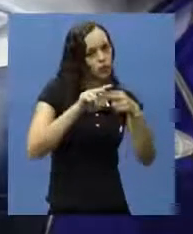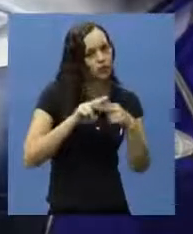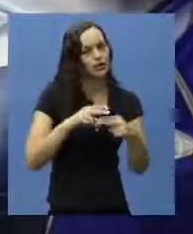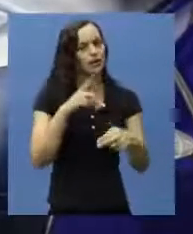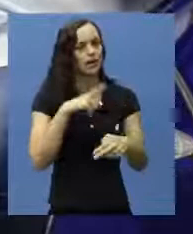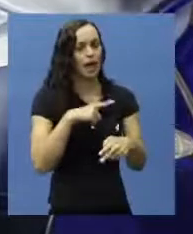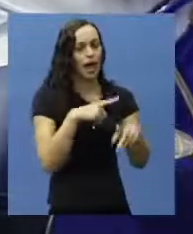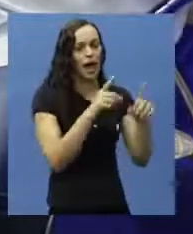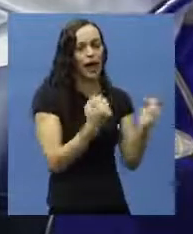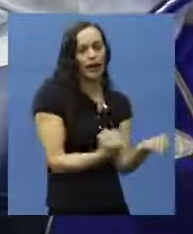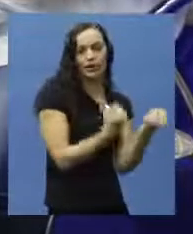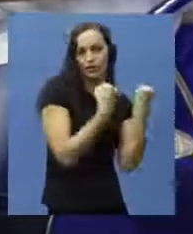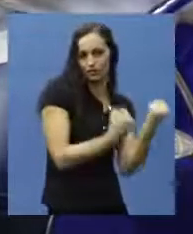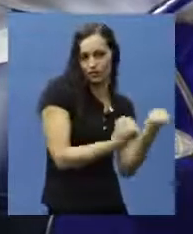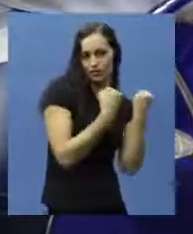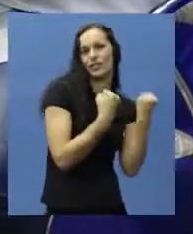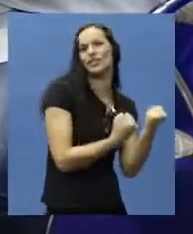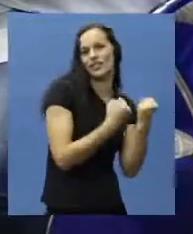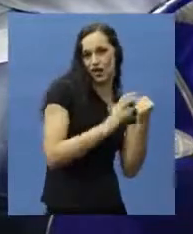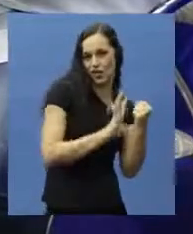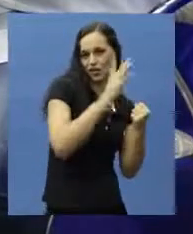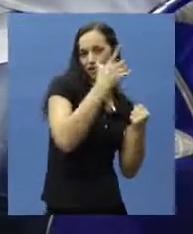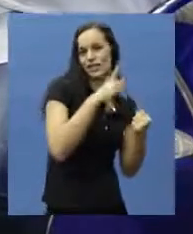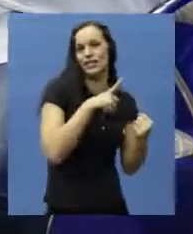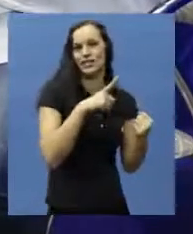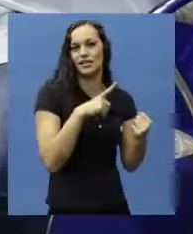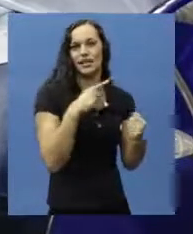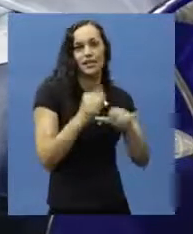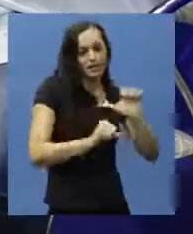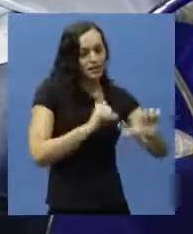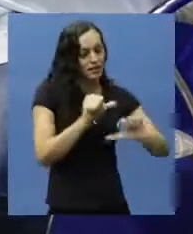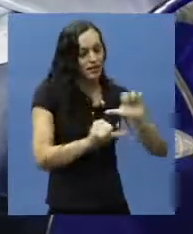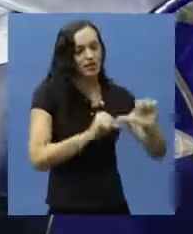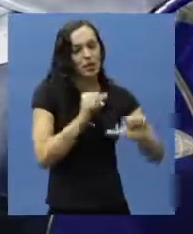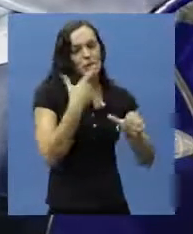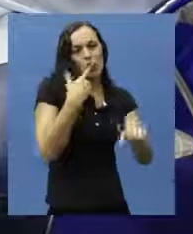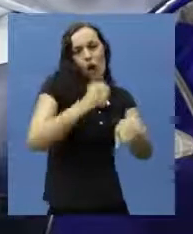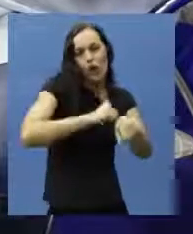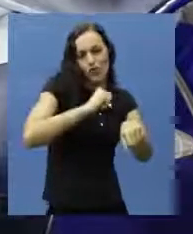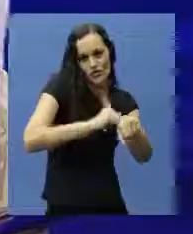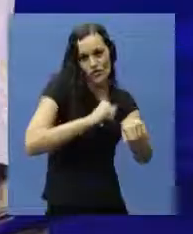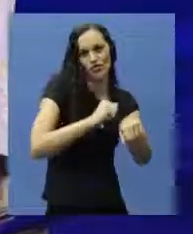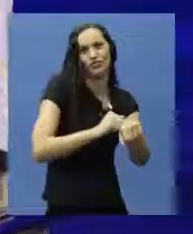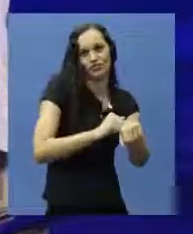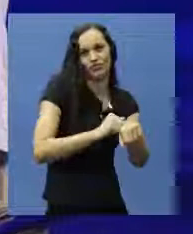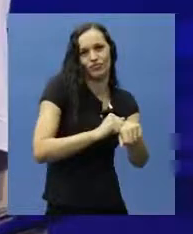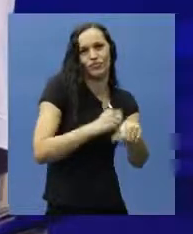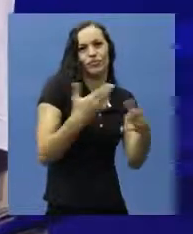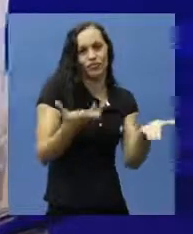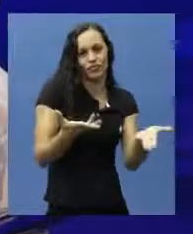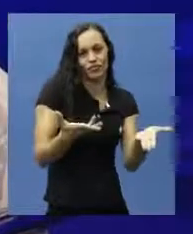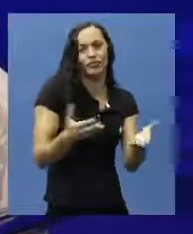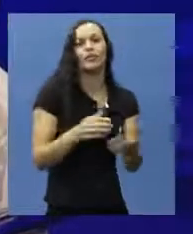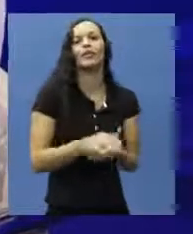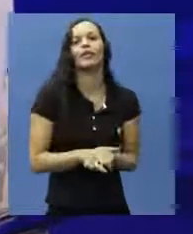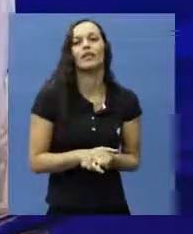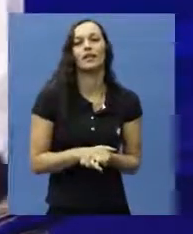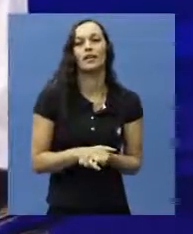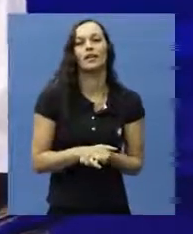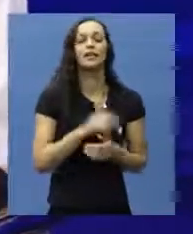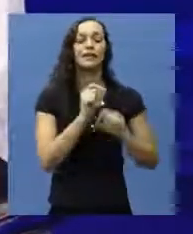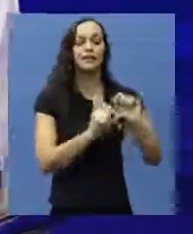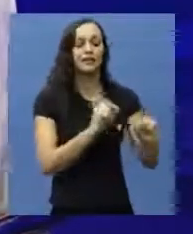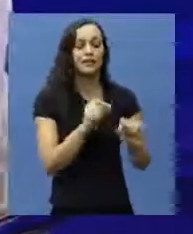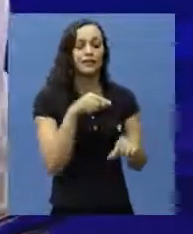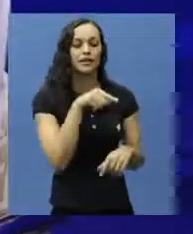peso que nós proporcionamos durante os exercícios físicos, fazem com que façam a remodelação óssea, a remodelagem óssea,